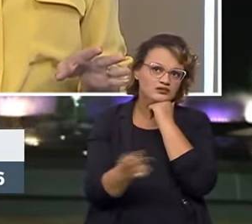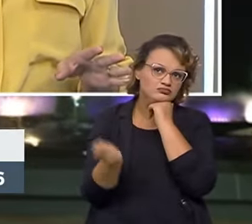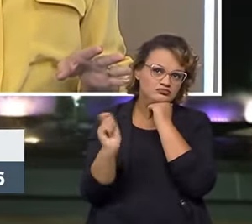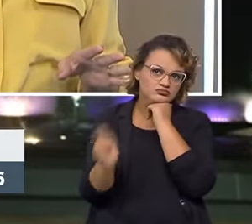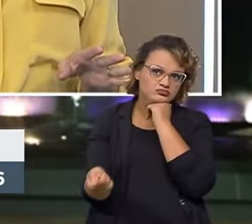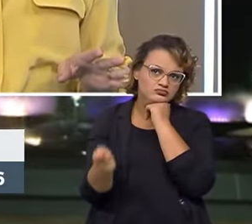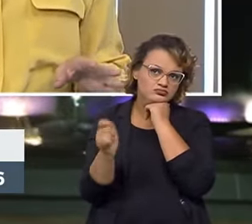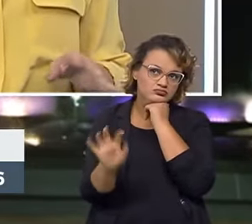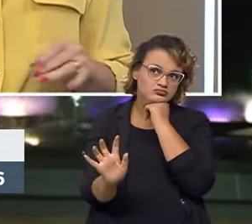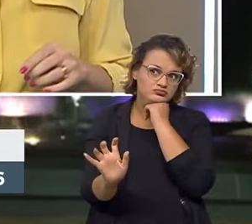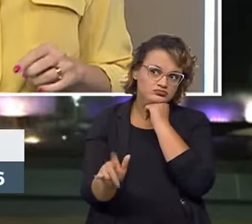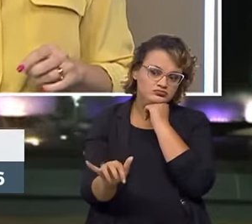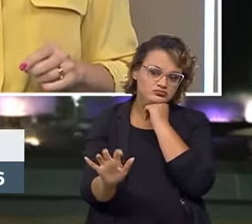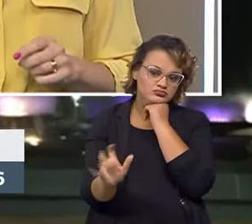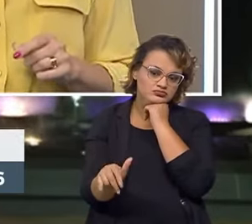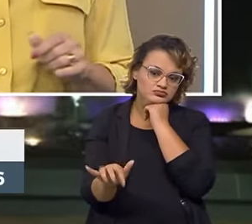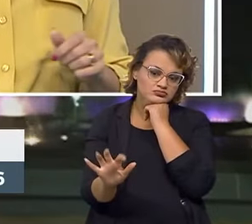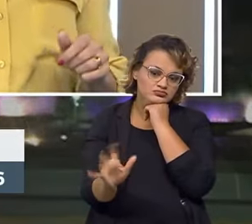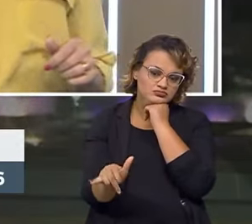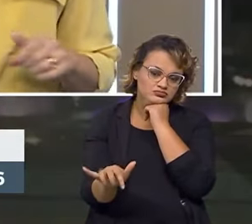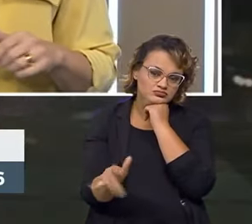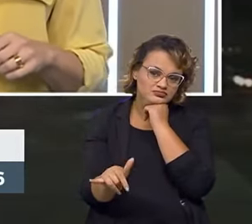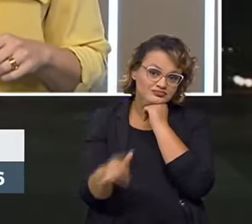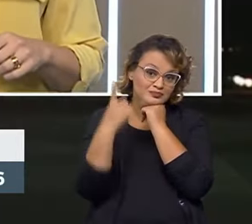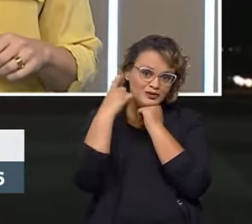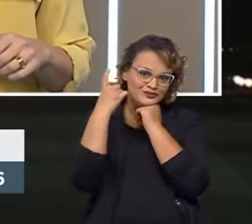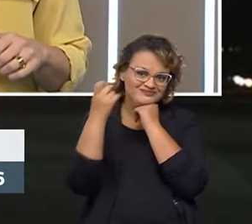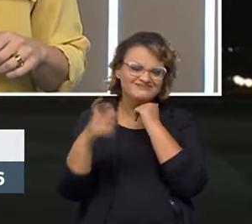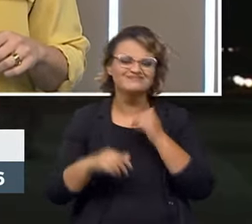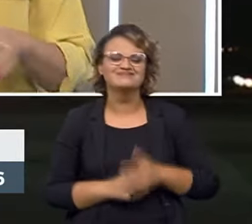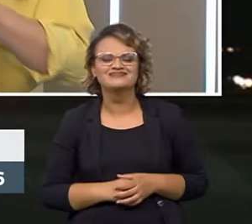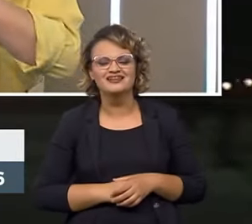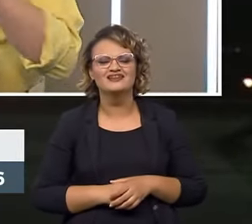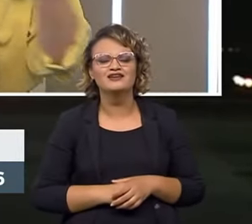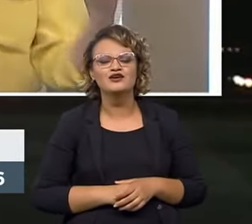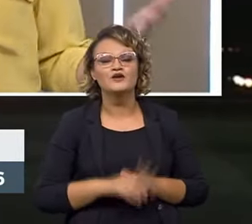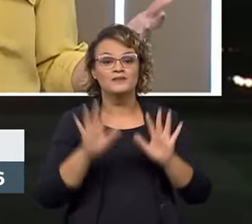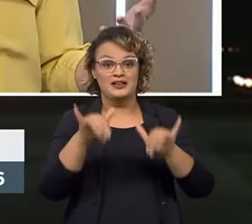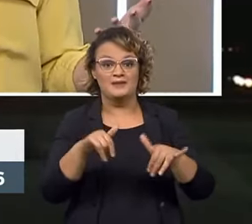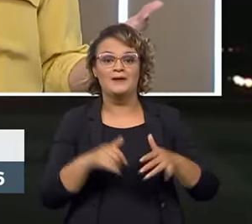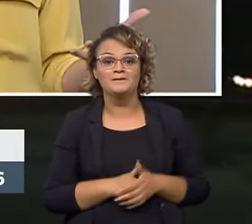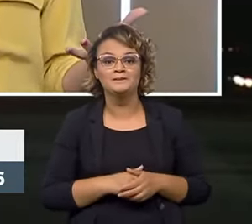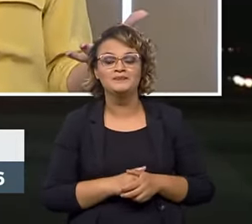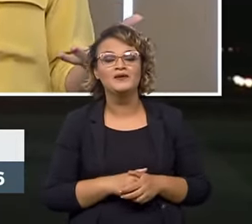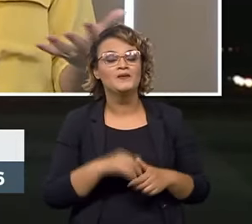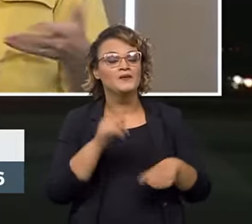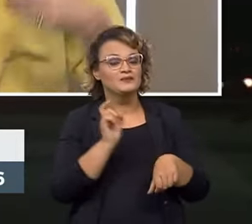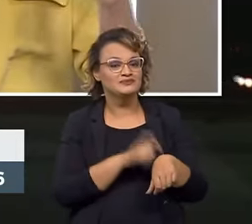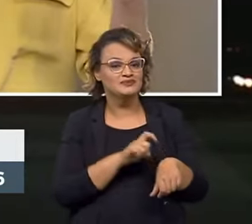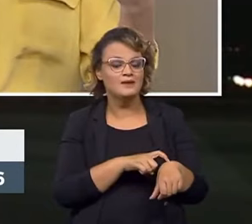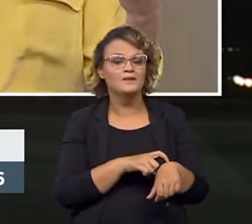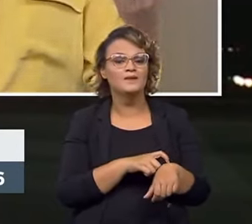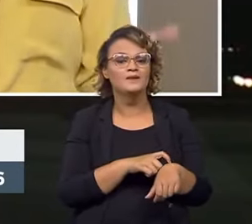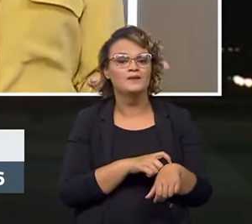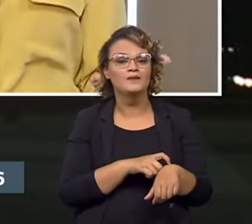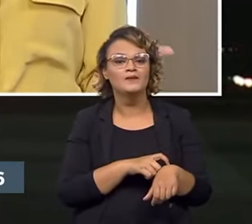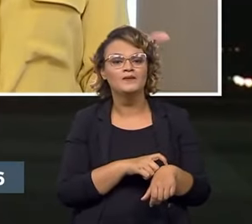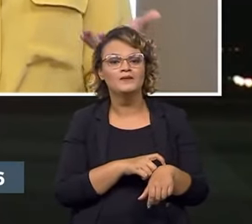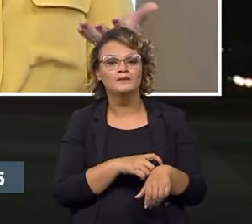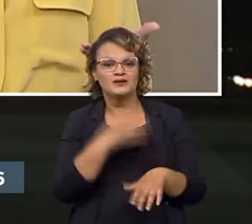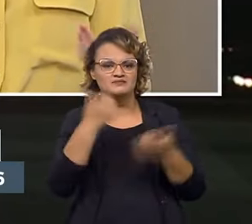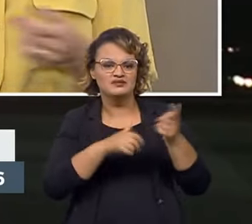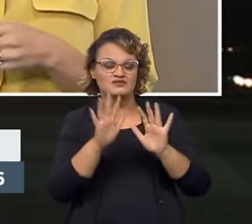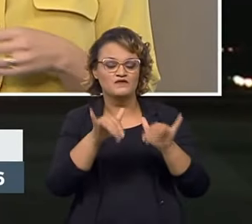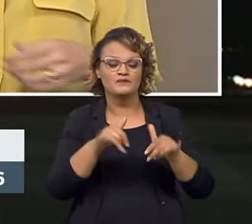triste, de qualquer situação eu estou batucando. Muito bem. Olha, e para encerrar o programa vou dar a todos vocês um tempinho para fazer considerações finais.